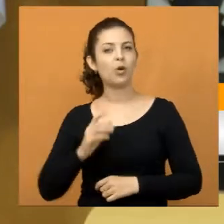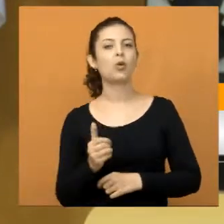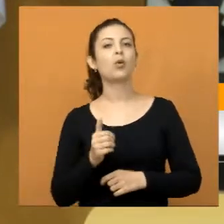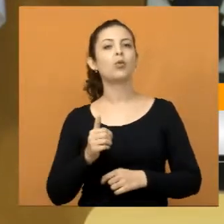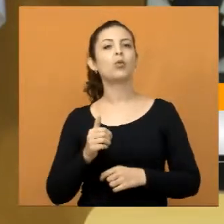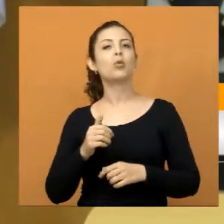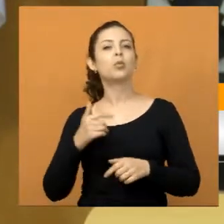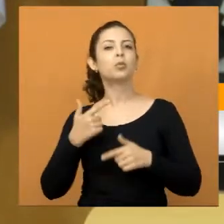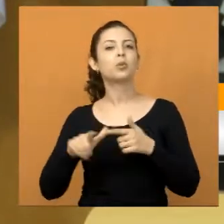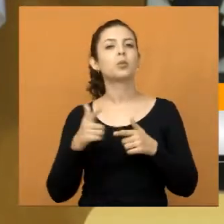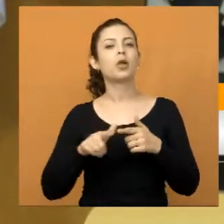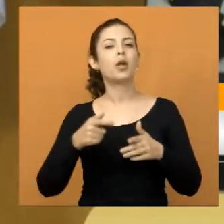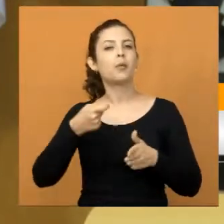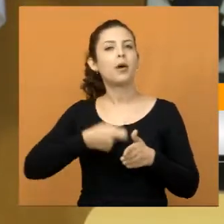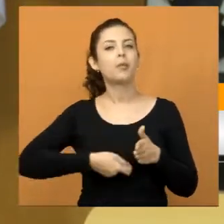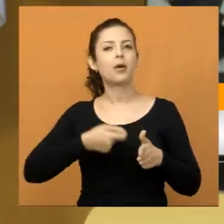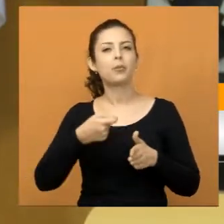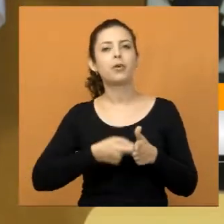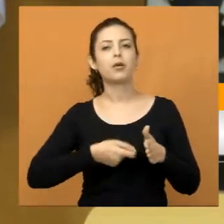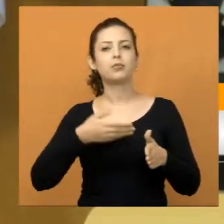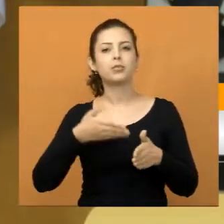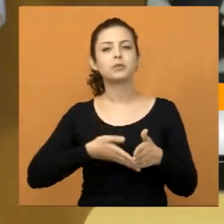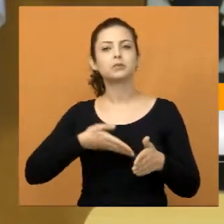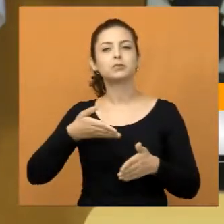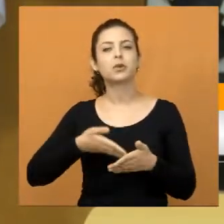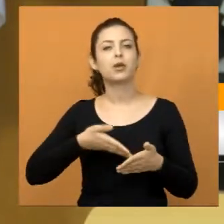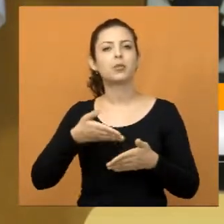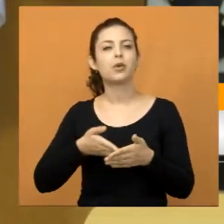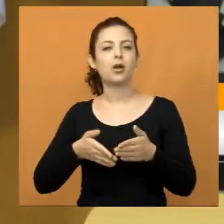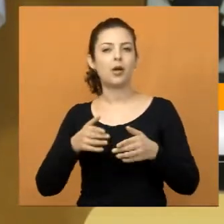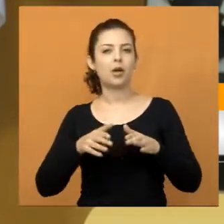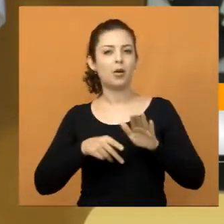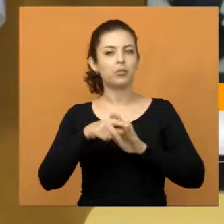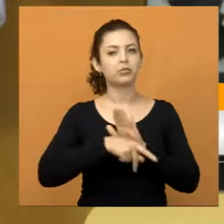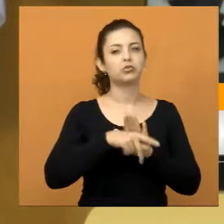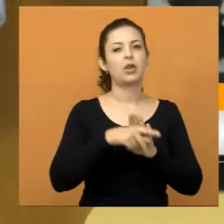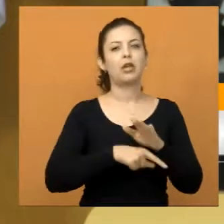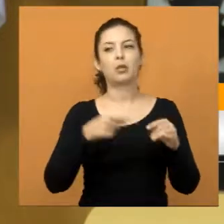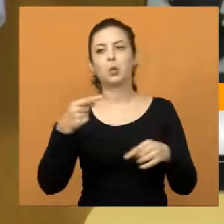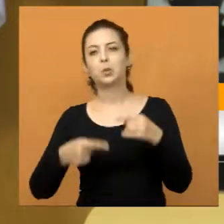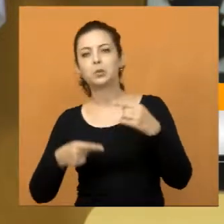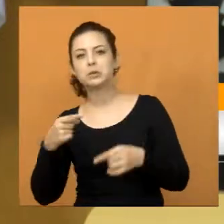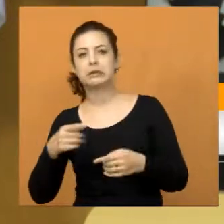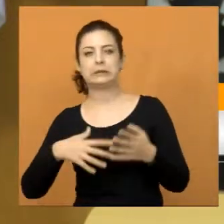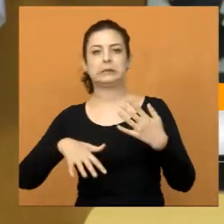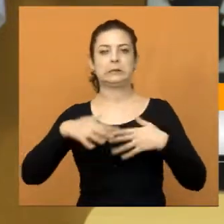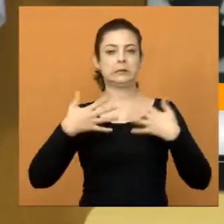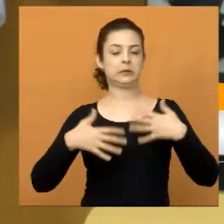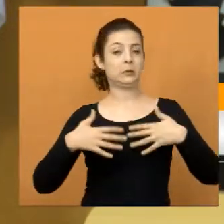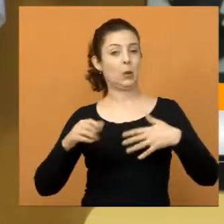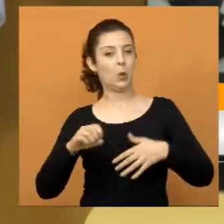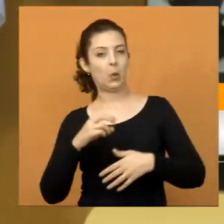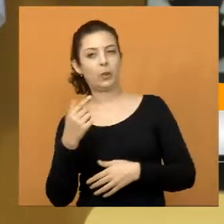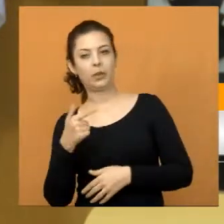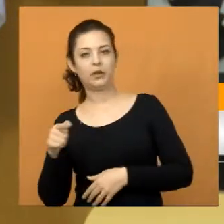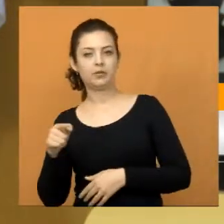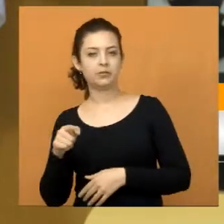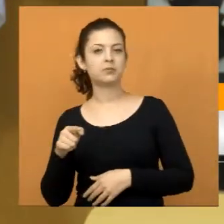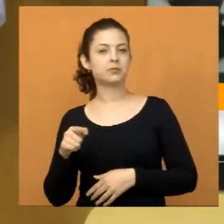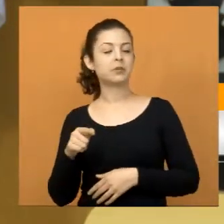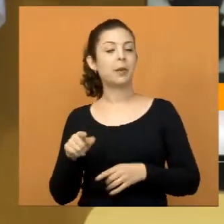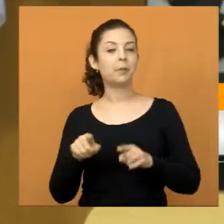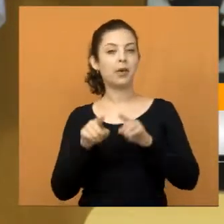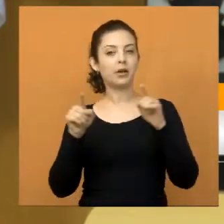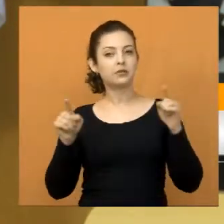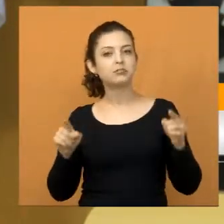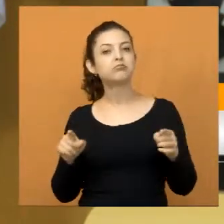enfrentar os problemas, as dificuldades, votar os projetos, sejam eles polêmicos ou não, mas estamos sempre ali